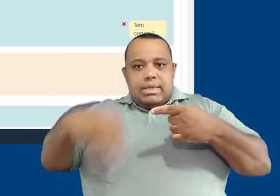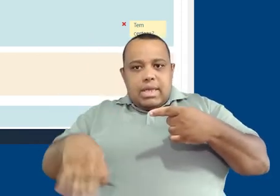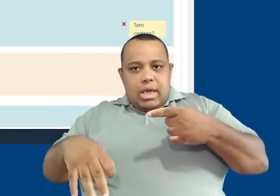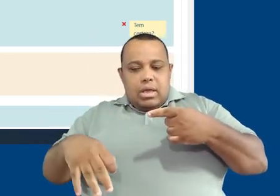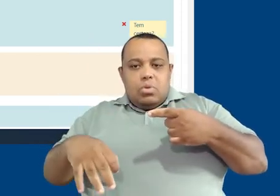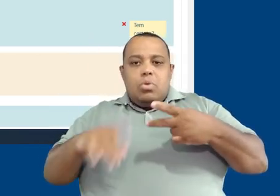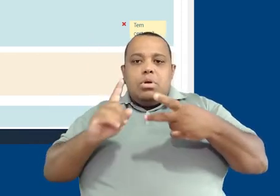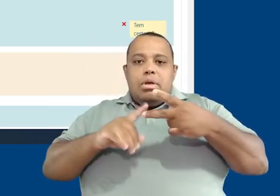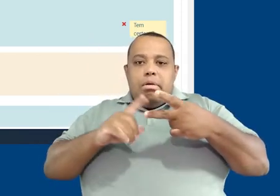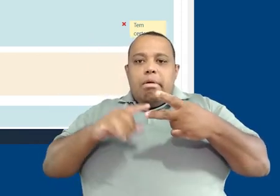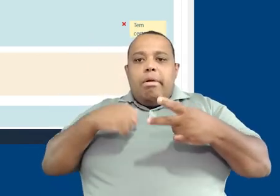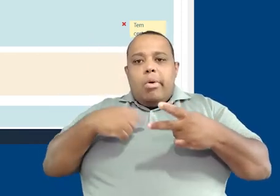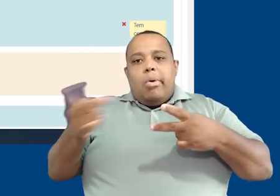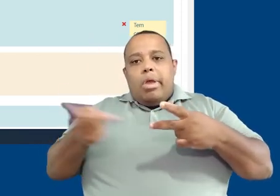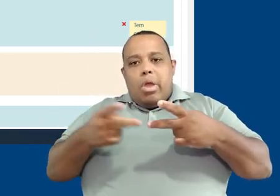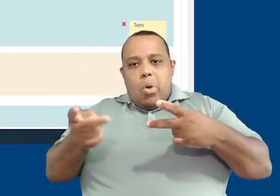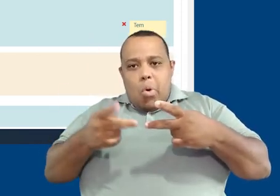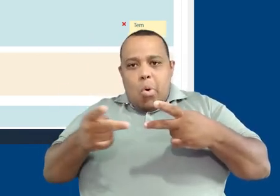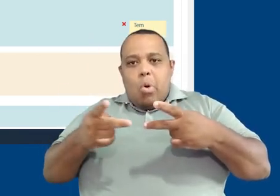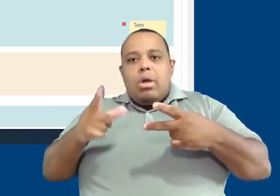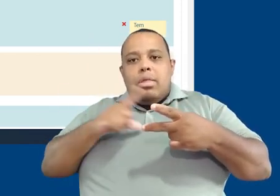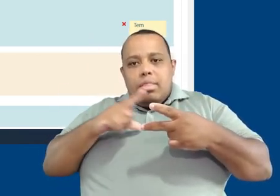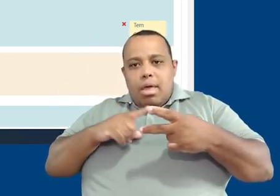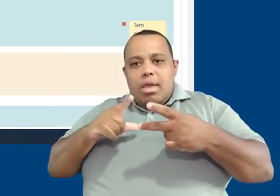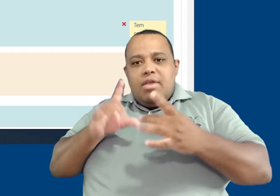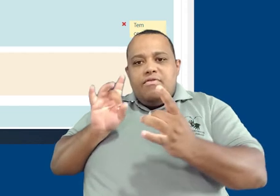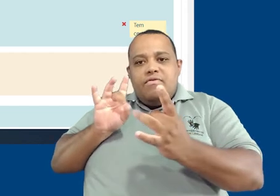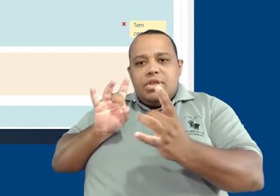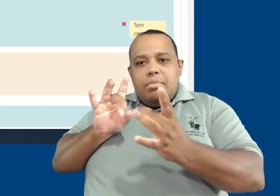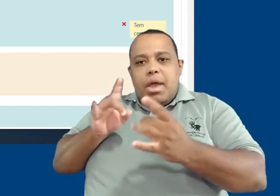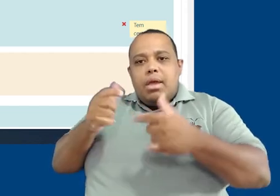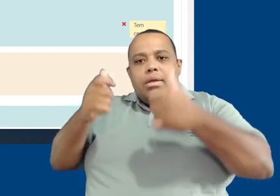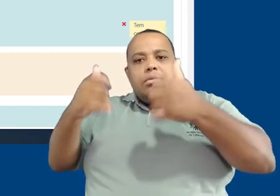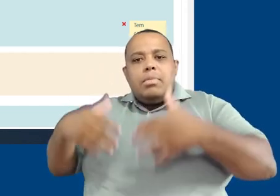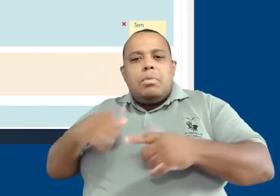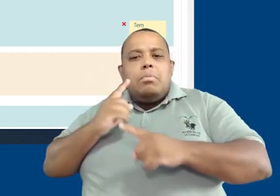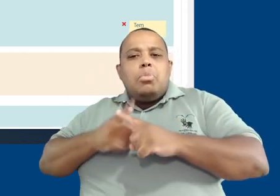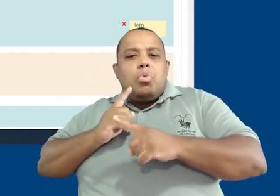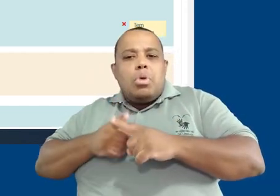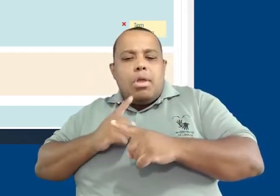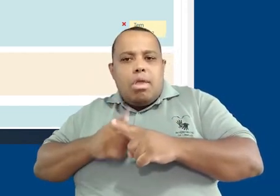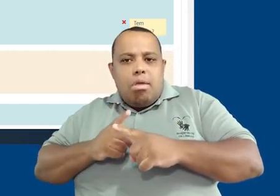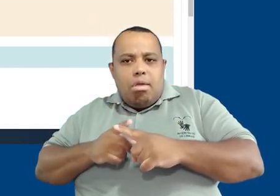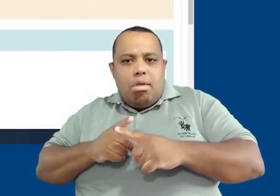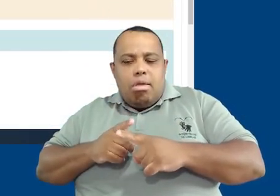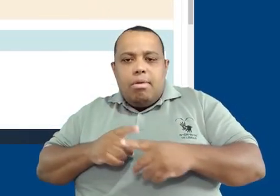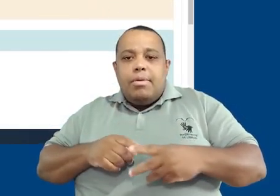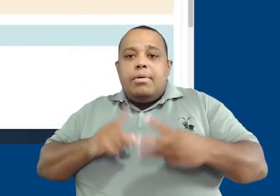Aqui eu tenho pequenos feedbacks do porquê. Me diz, a resposta correta é cinco.